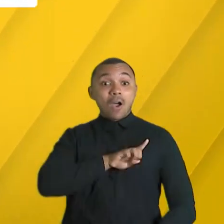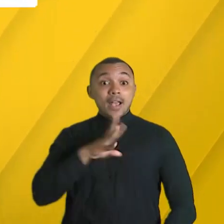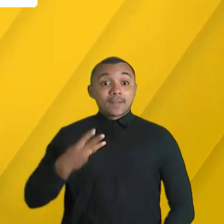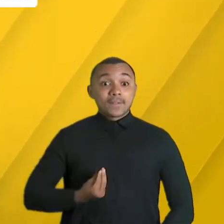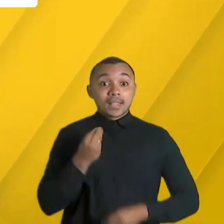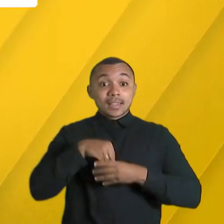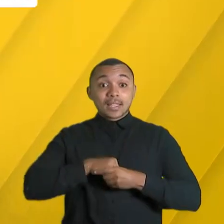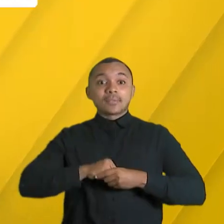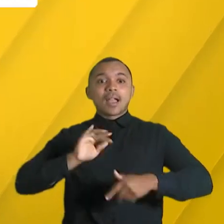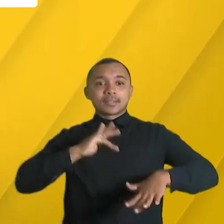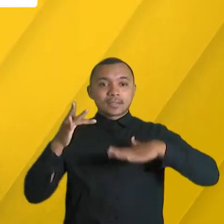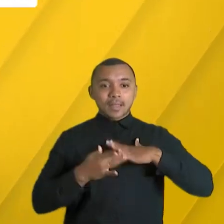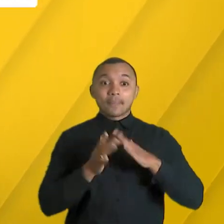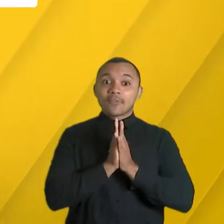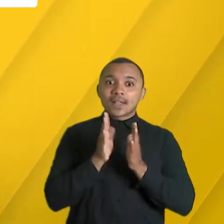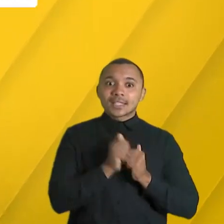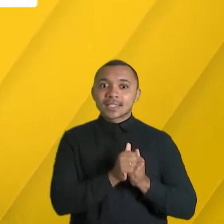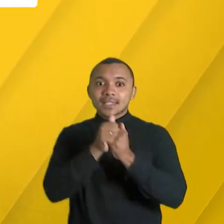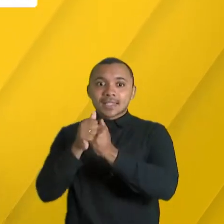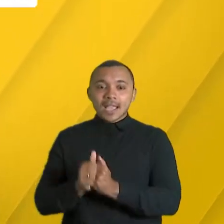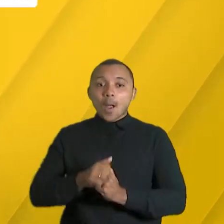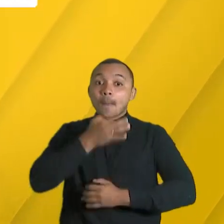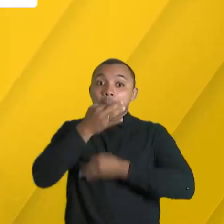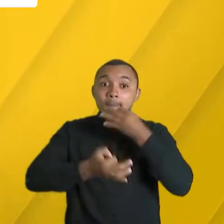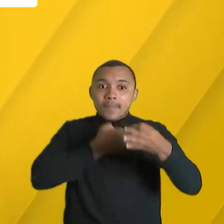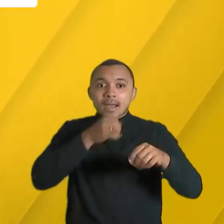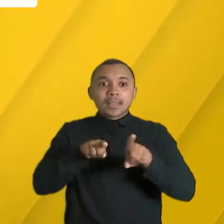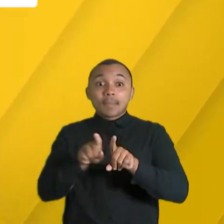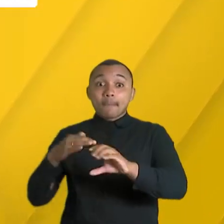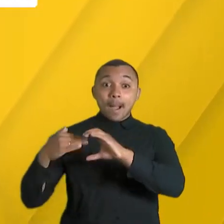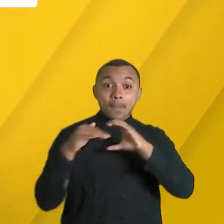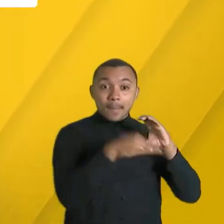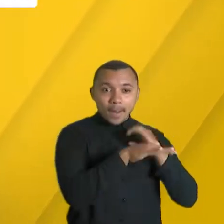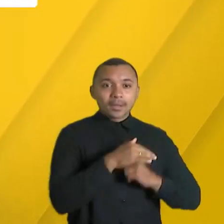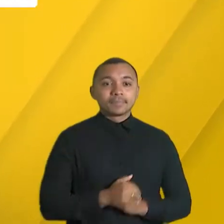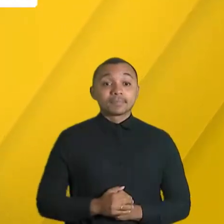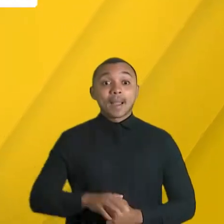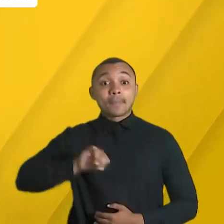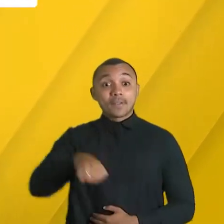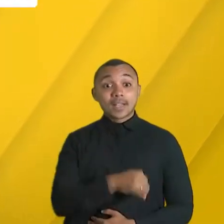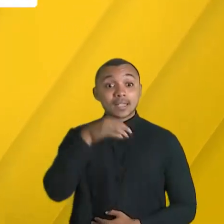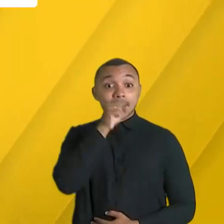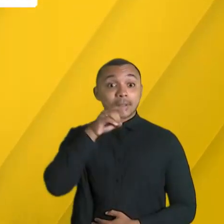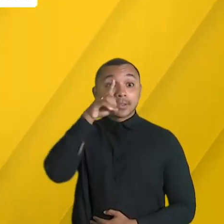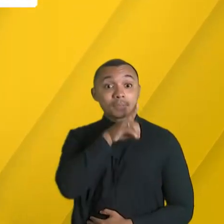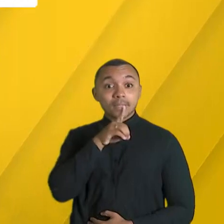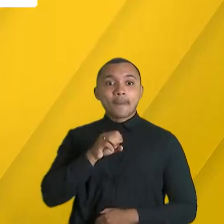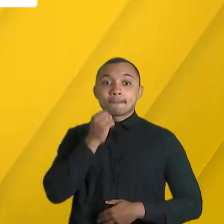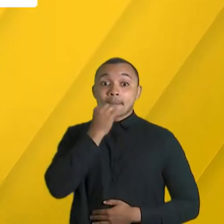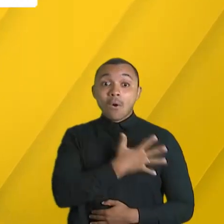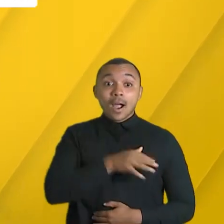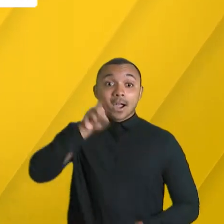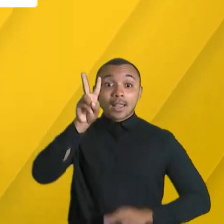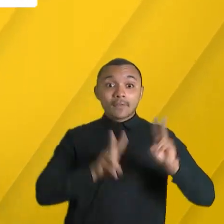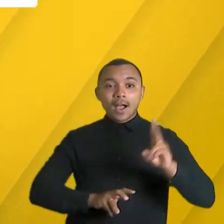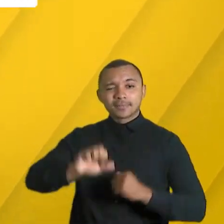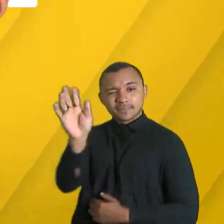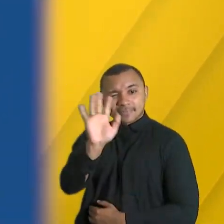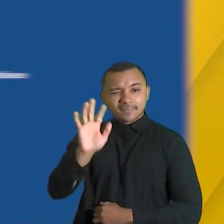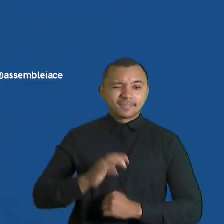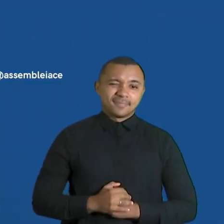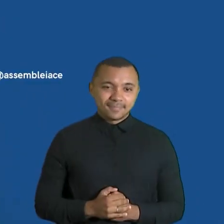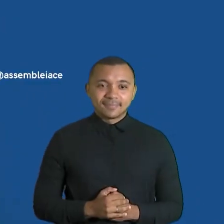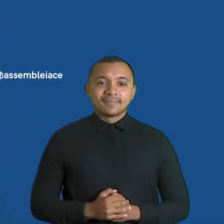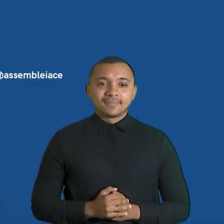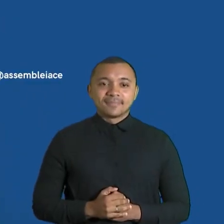então já aparece lá, comenta, curte e compartilha com todo mundo. Aproveite seu fim de semana, bom carnaval, valeu!